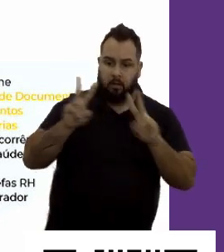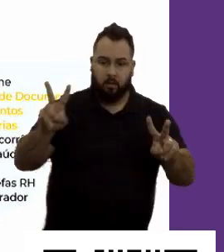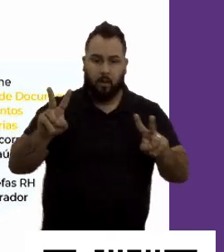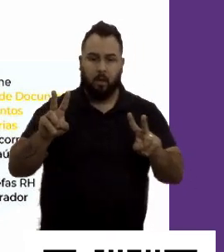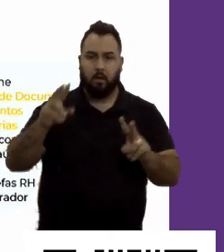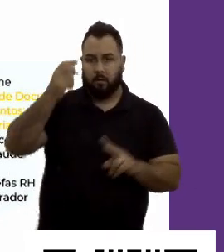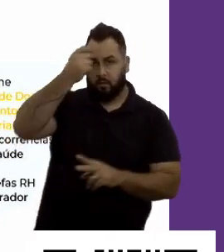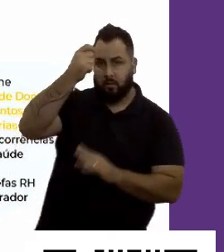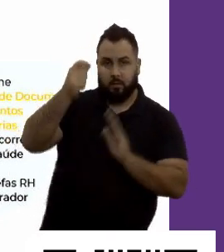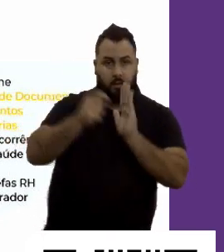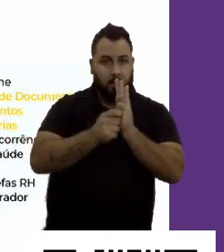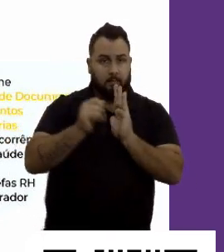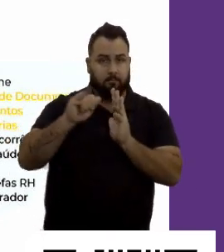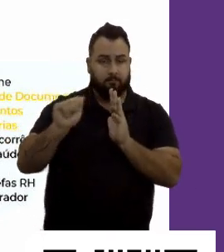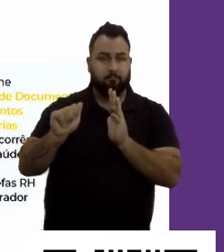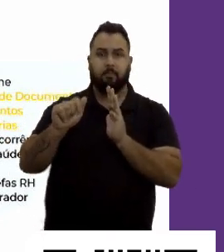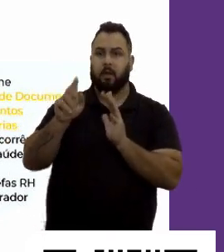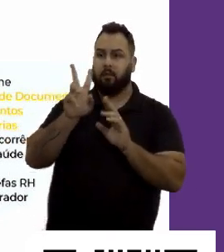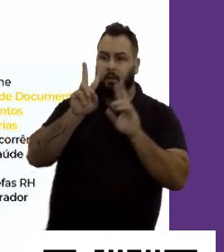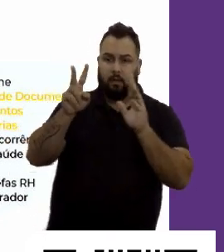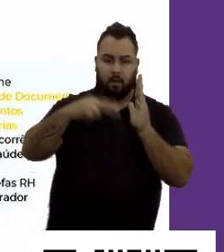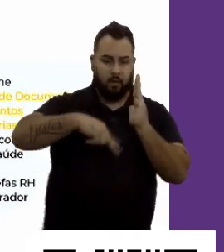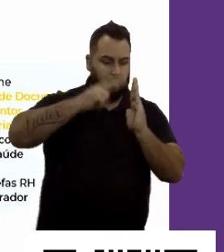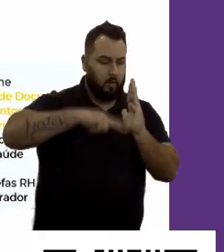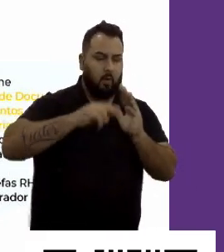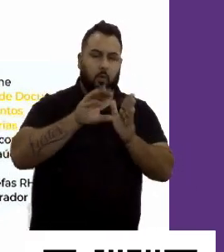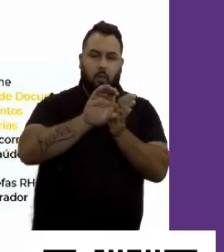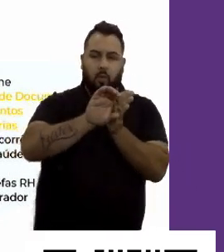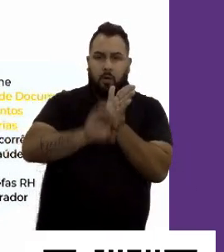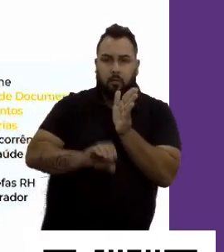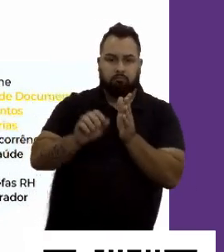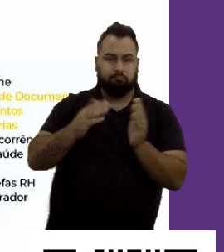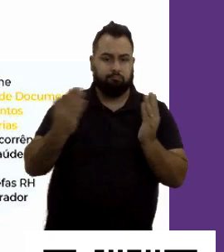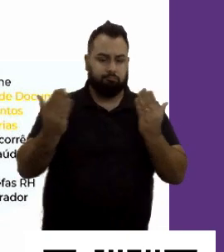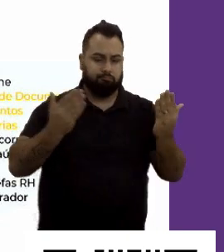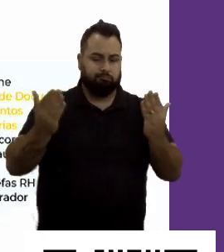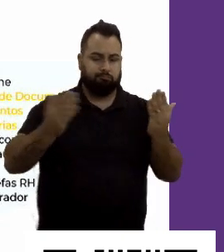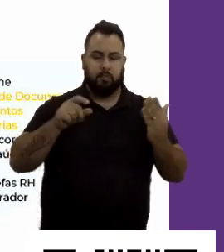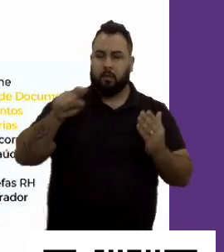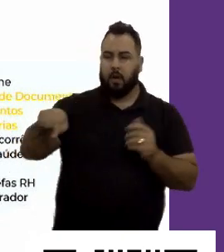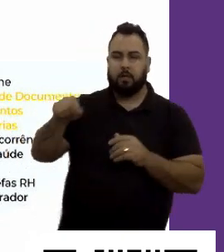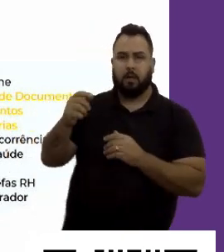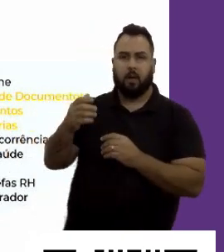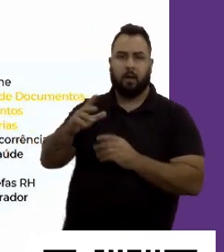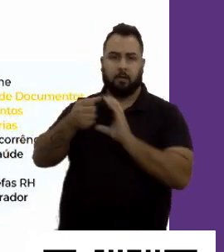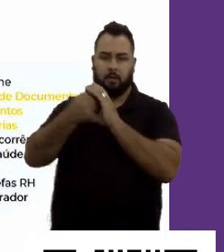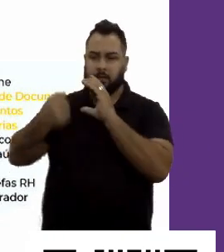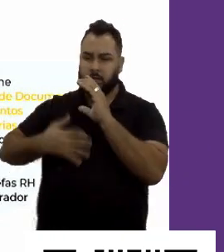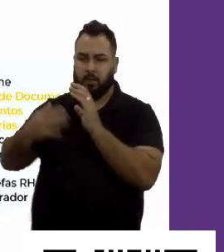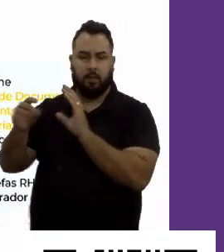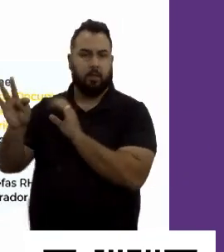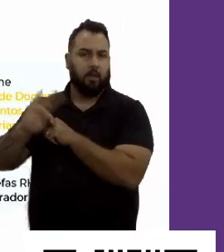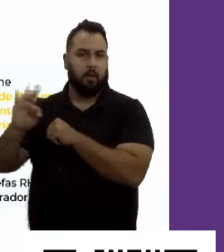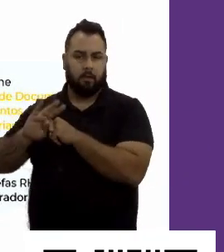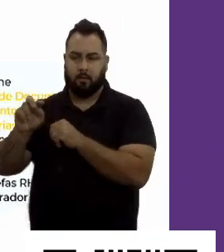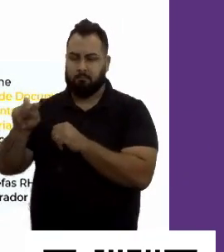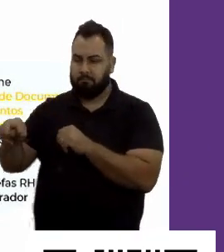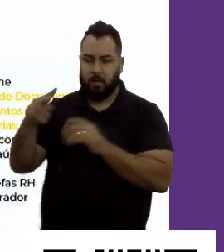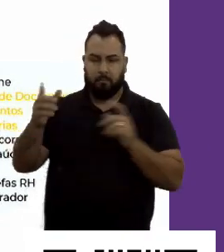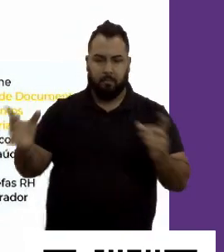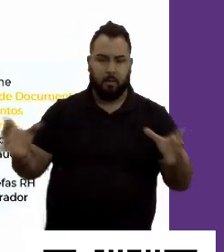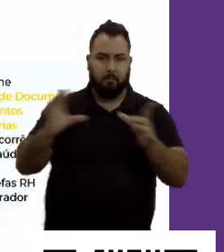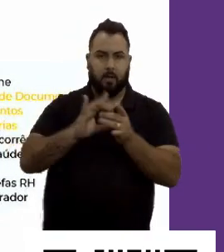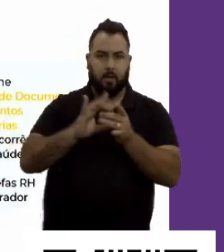vou conseguir ler o currículo do candidato, confrontando com as características técnicas daquela vaga, mas também observando comportamentalmente